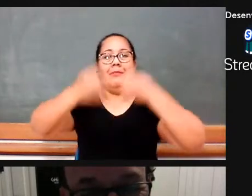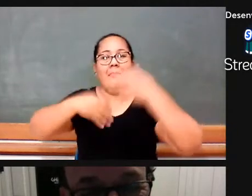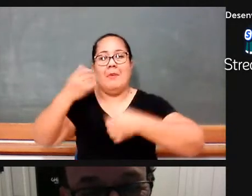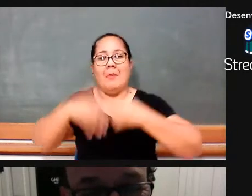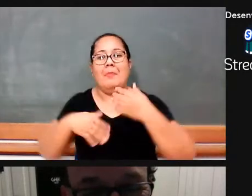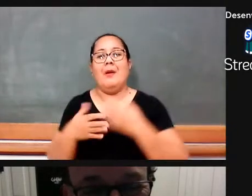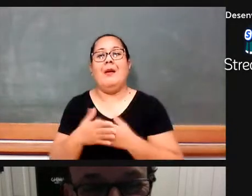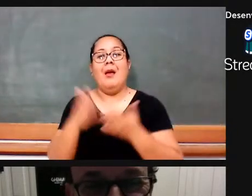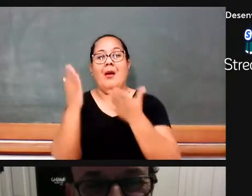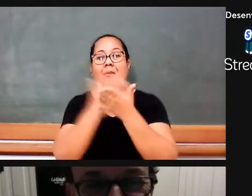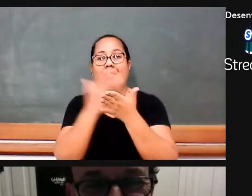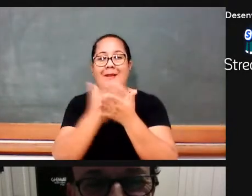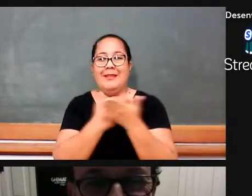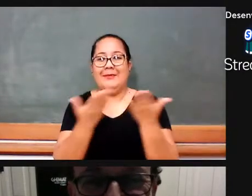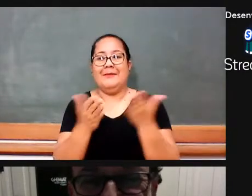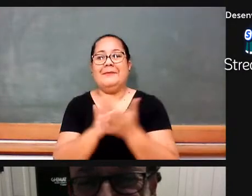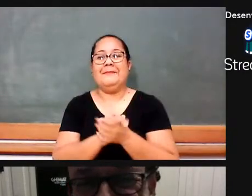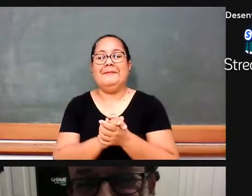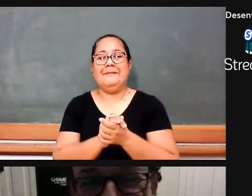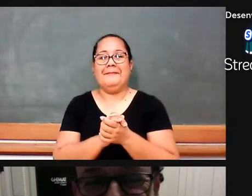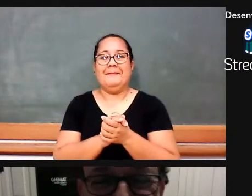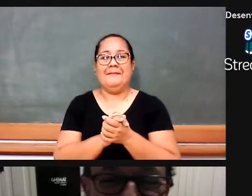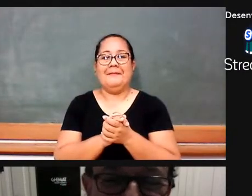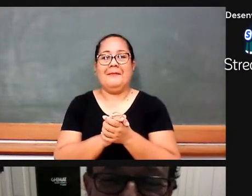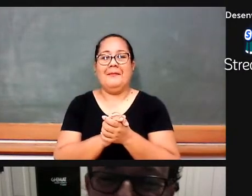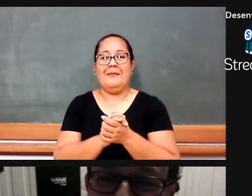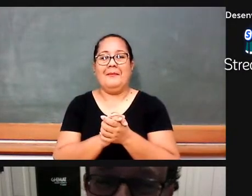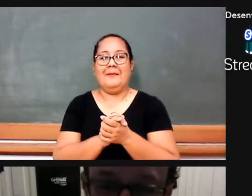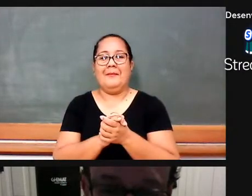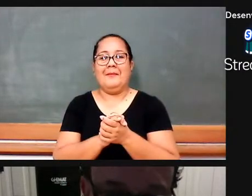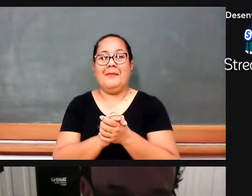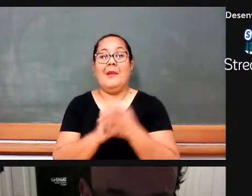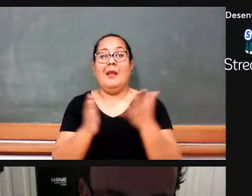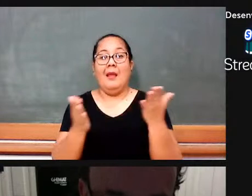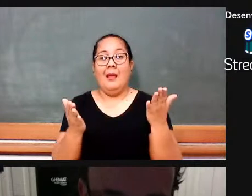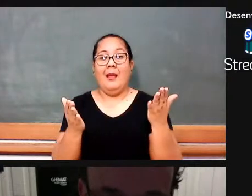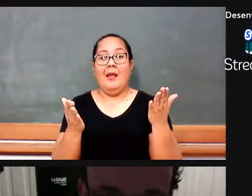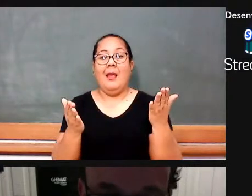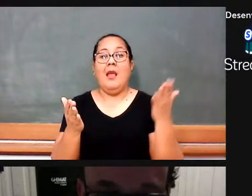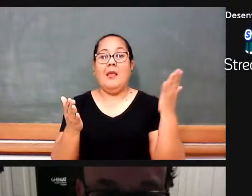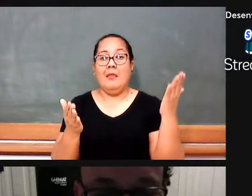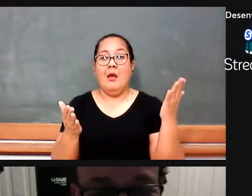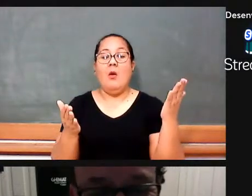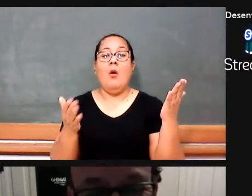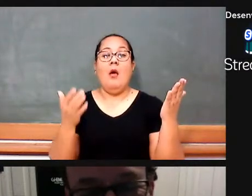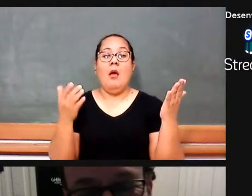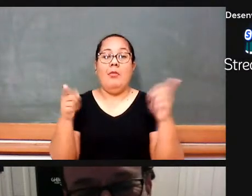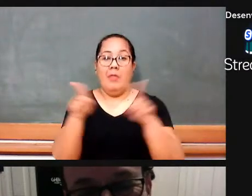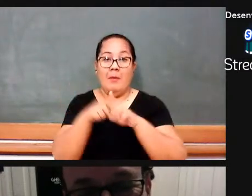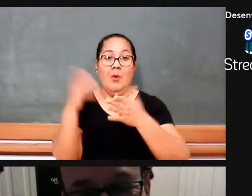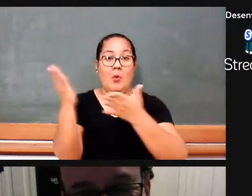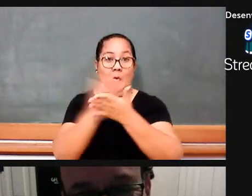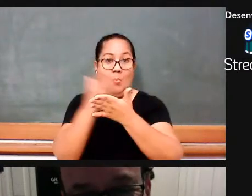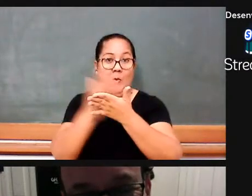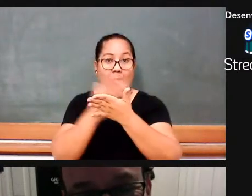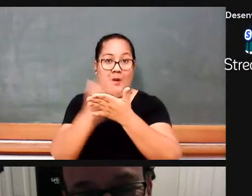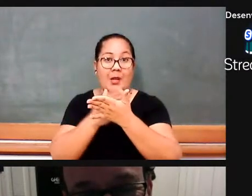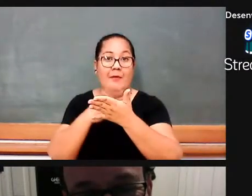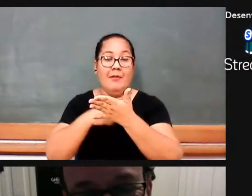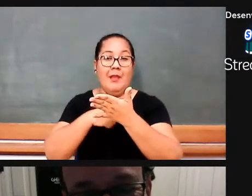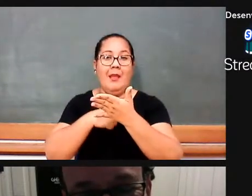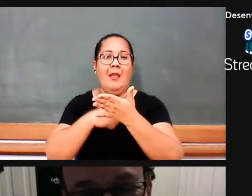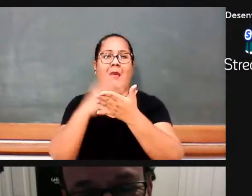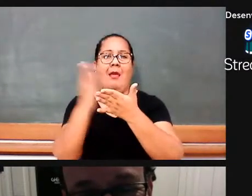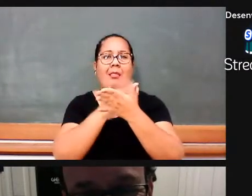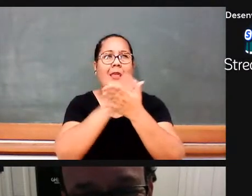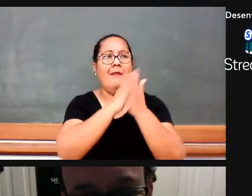merchan. Luciano, lembrando que os livros do professor se encontram nas principais livrarias